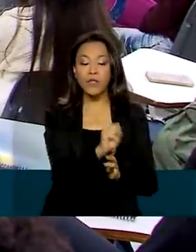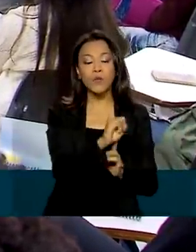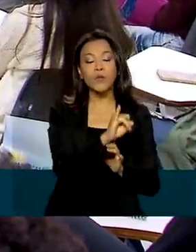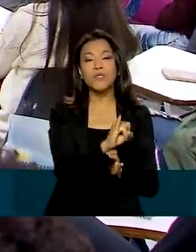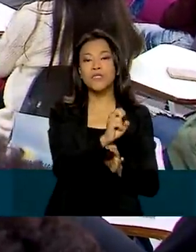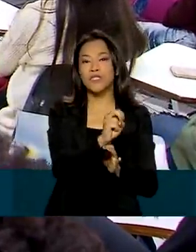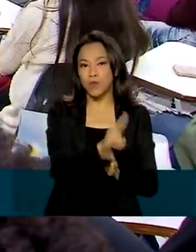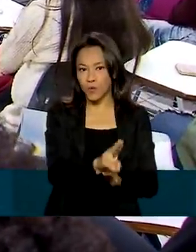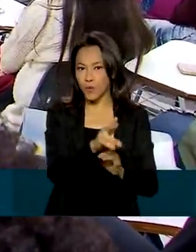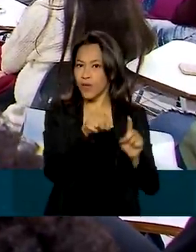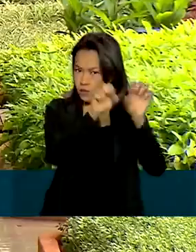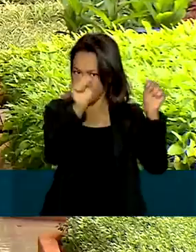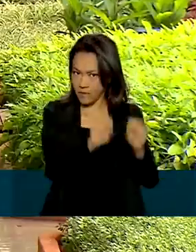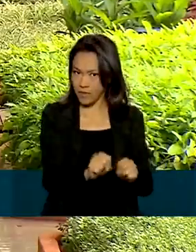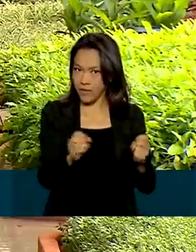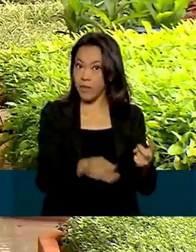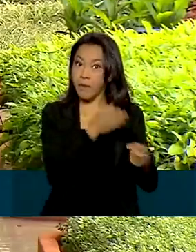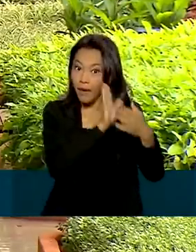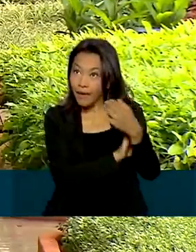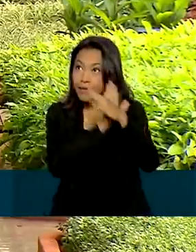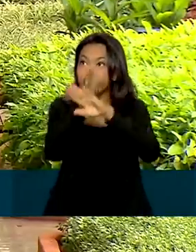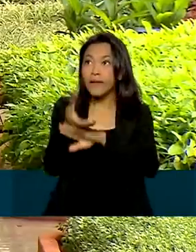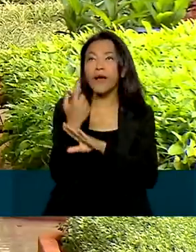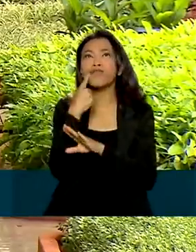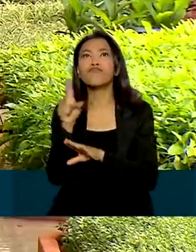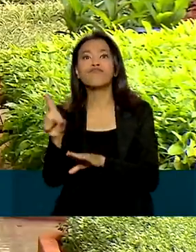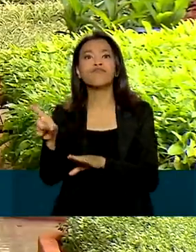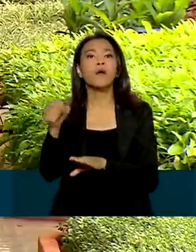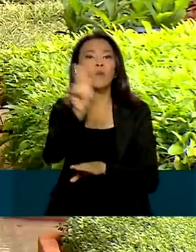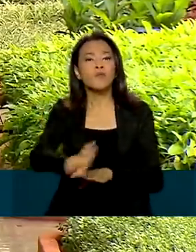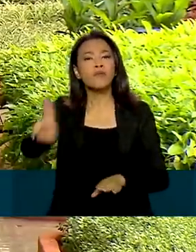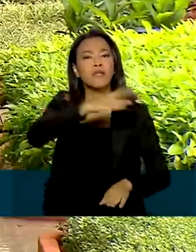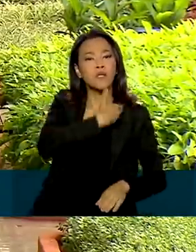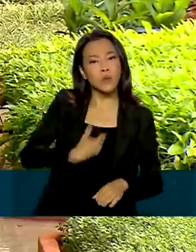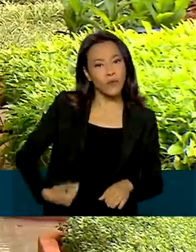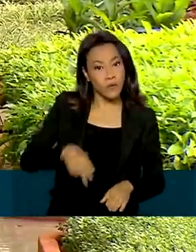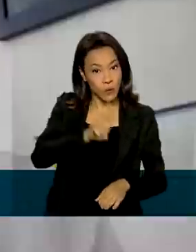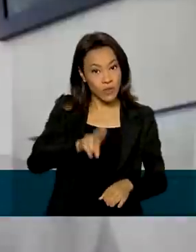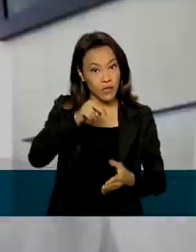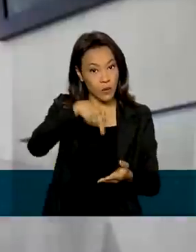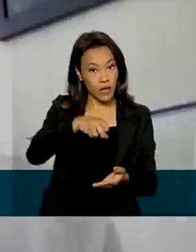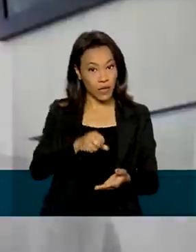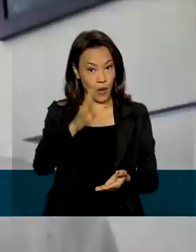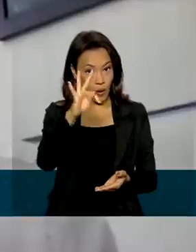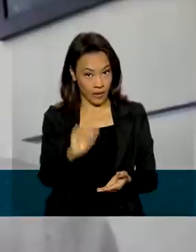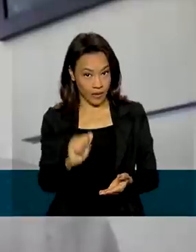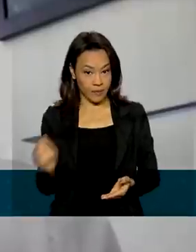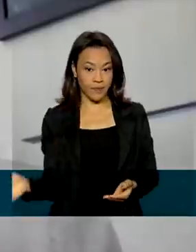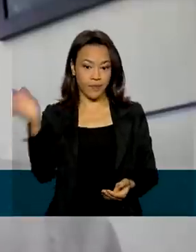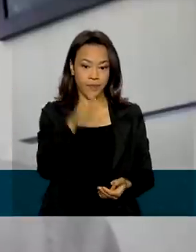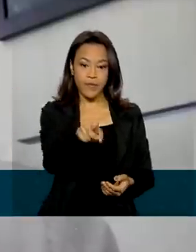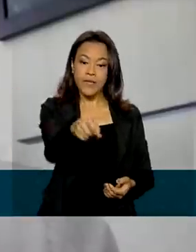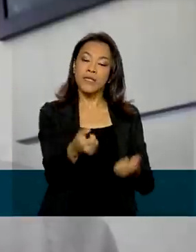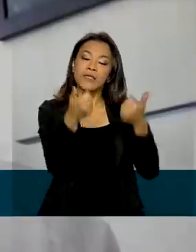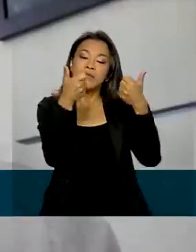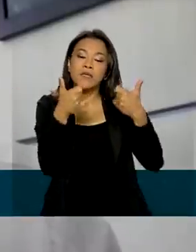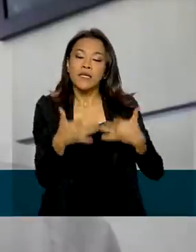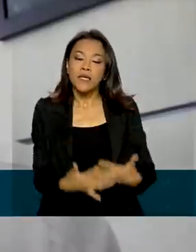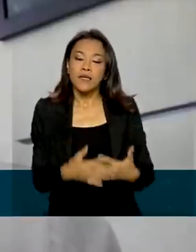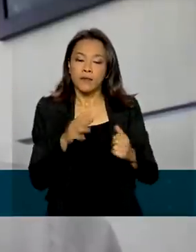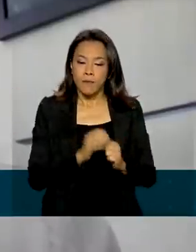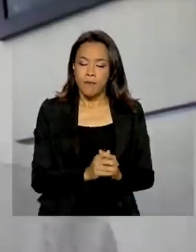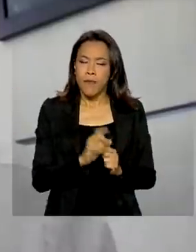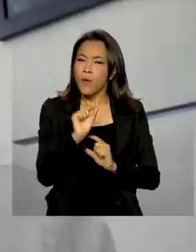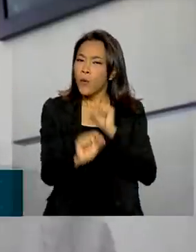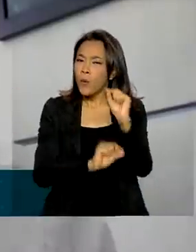o Sistema de Seleção Unificada, para entrar em uma instituição pública usando essa nota. Ele é voltado para o